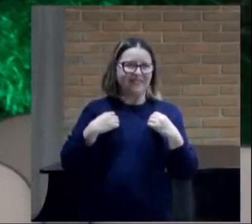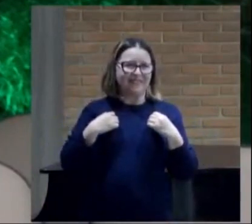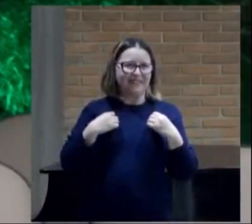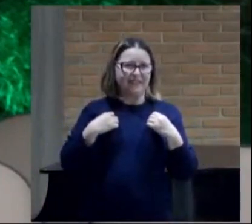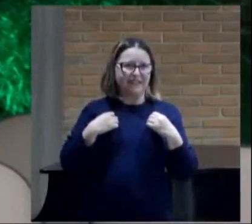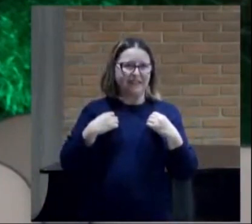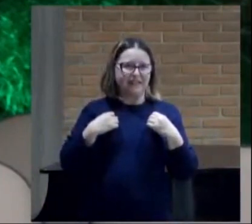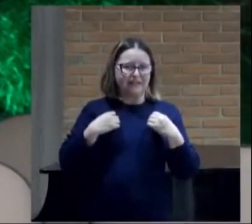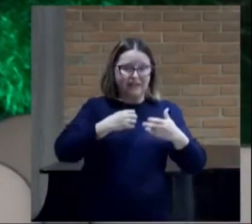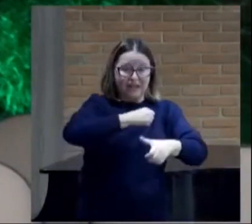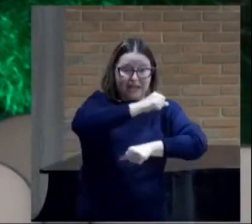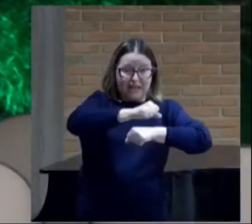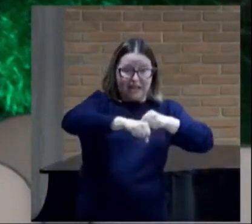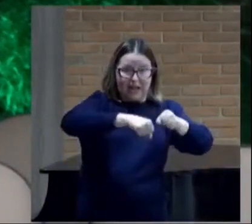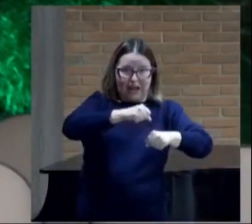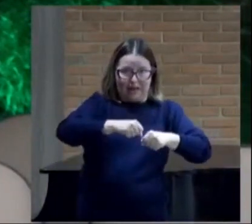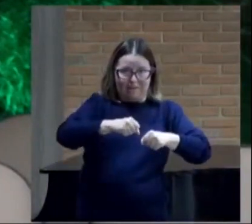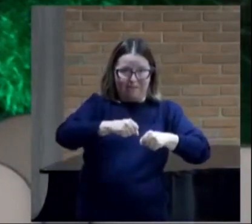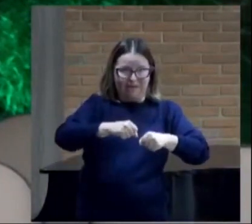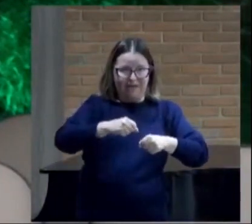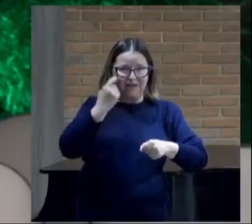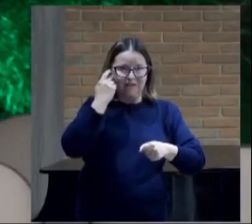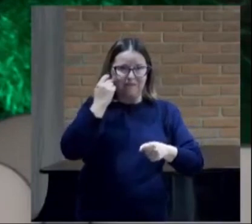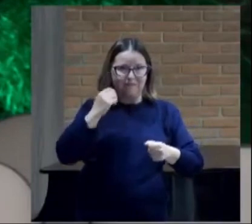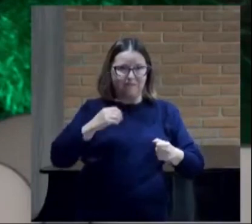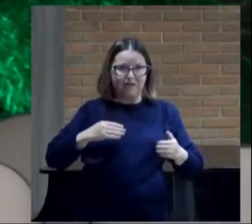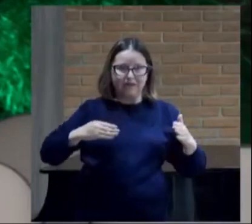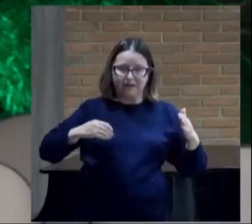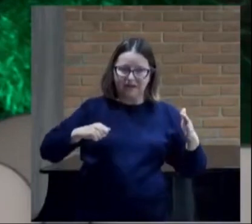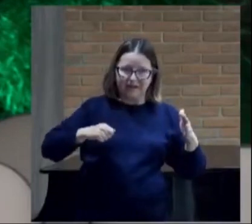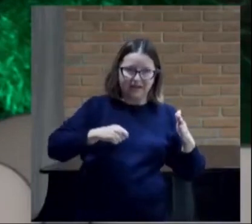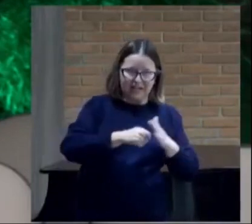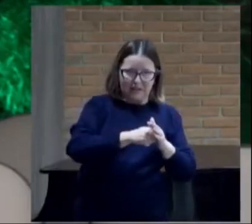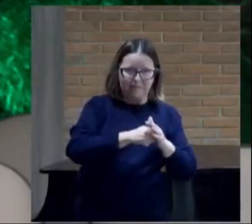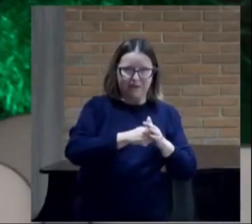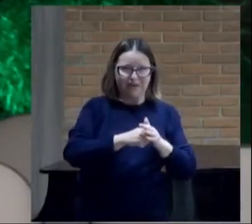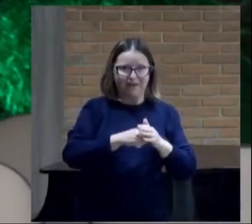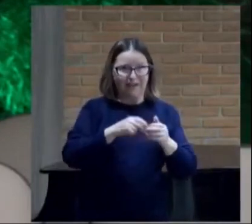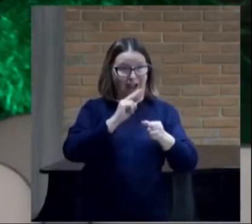Para imobilizar A sua força A força do doido